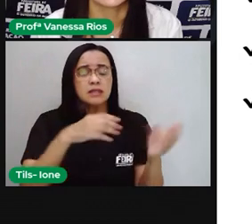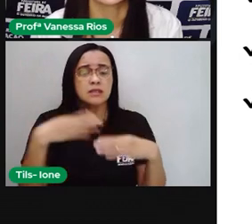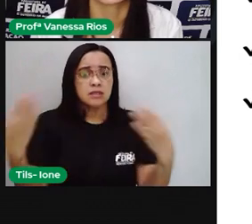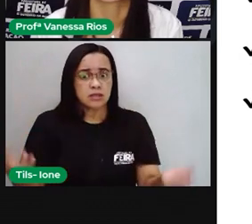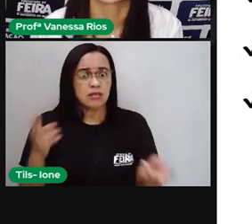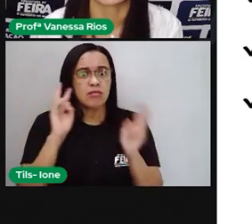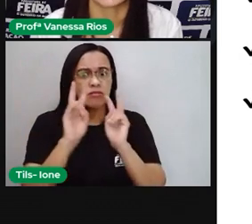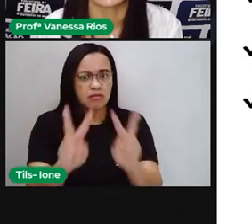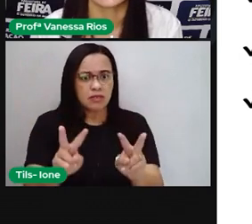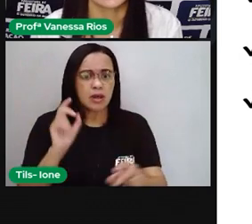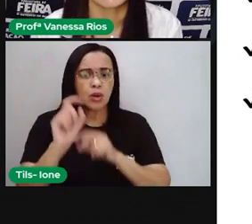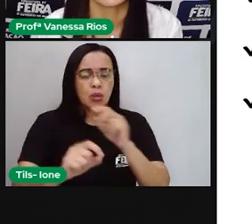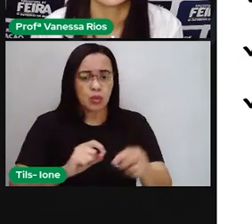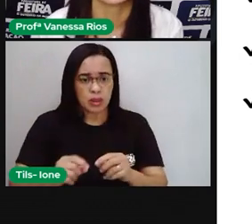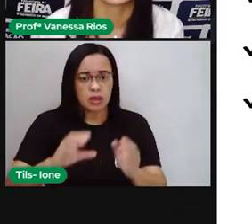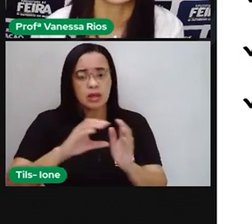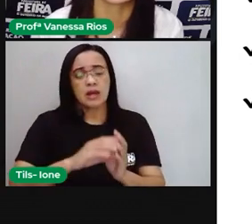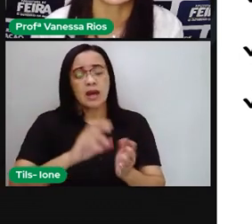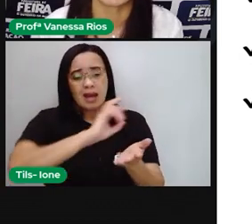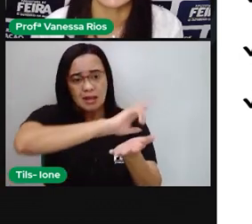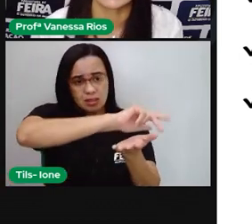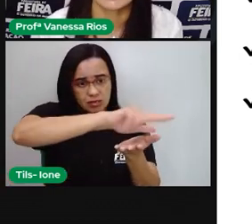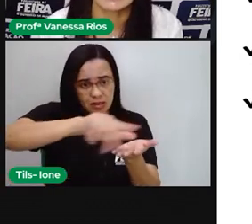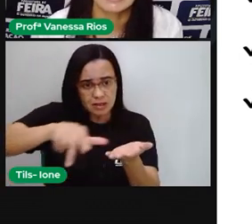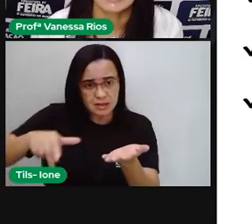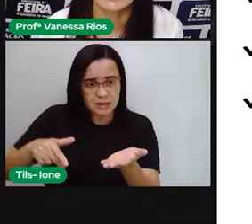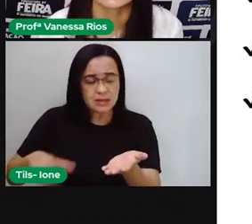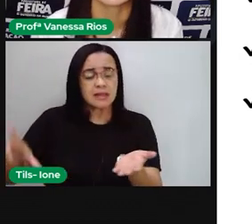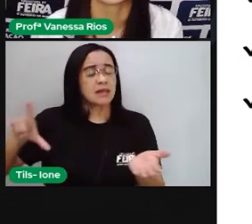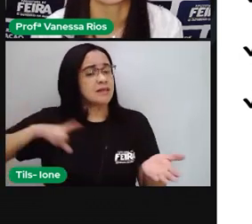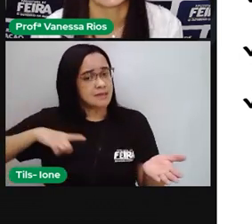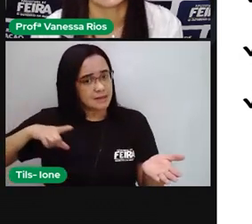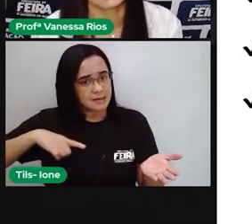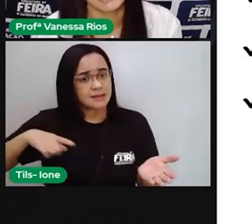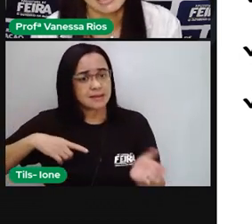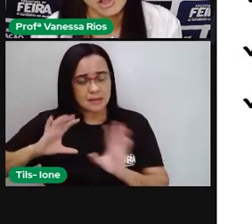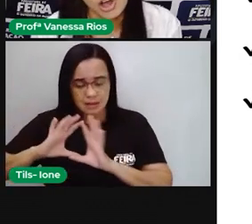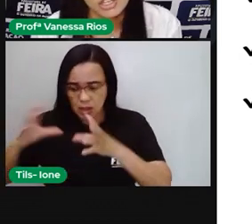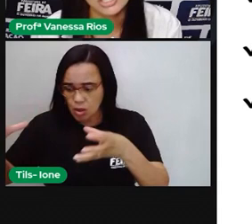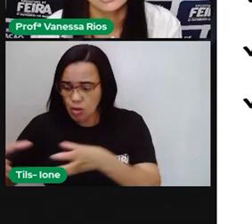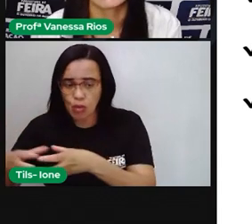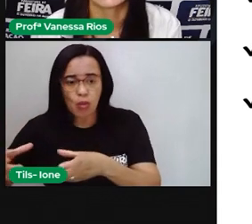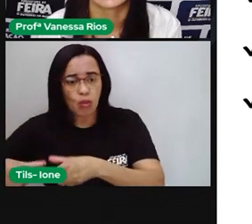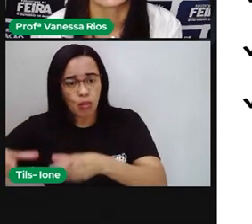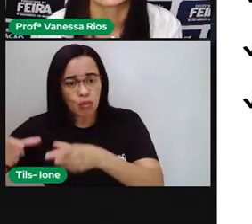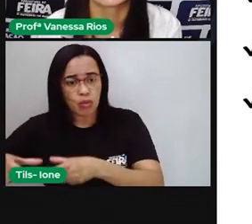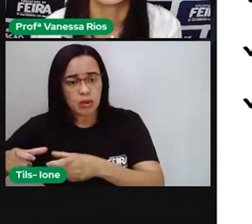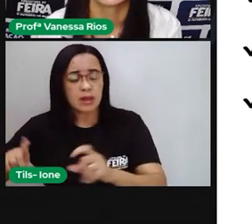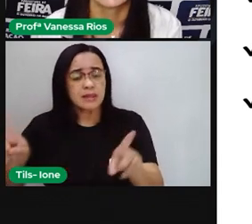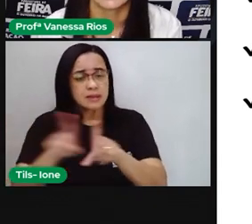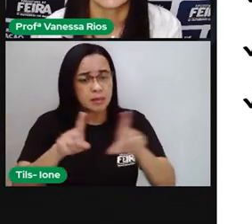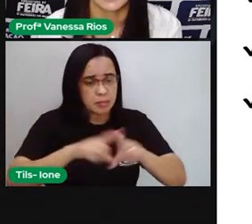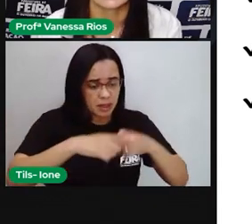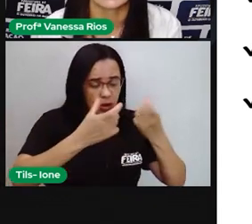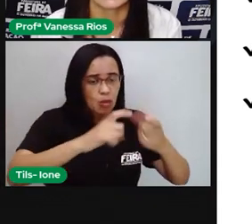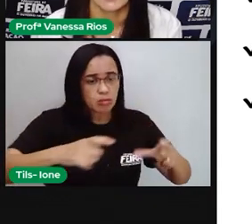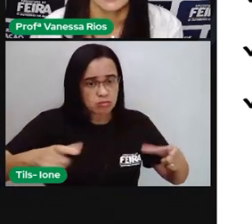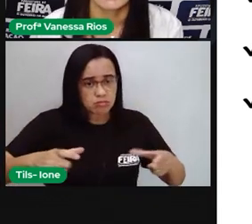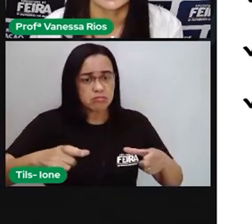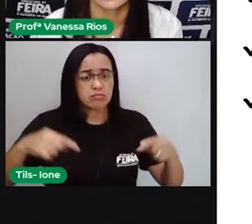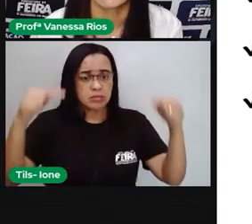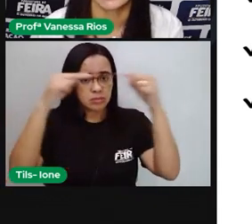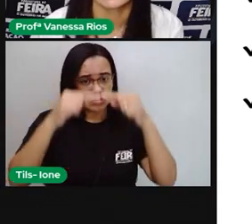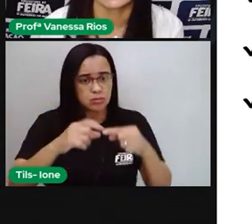diversidade é algo que está presente na vida, desde os espaços menores aos espaços maiores também em relação ao Brasil.